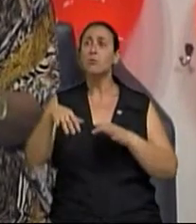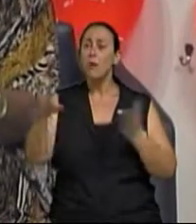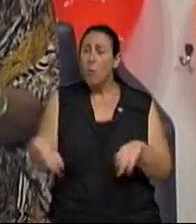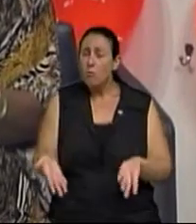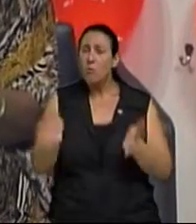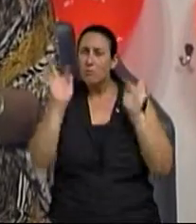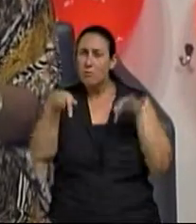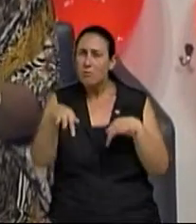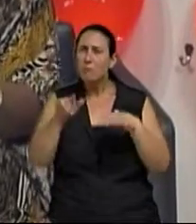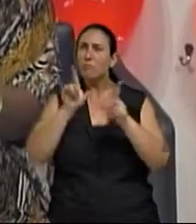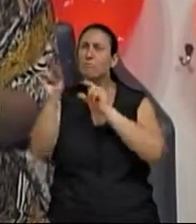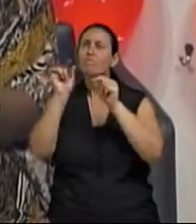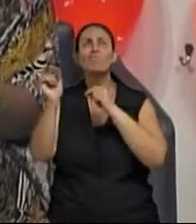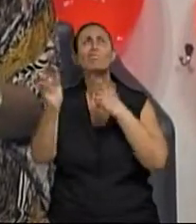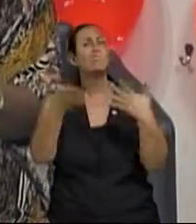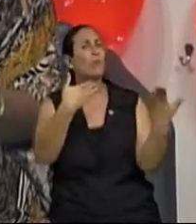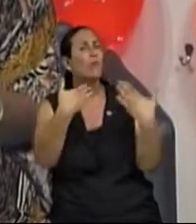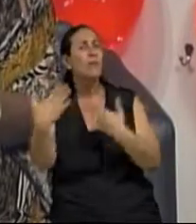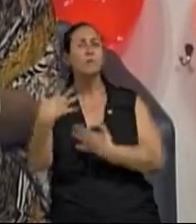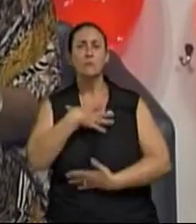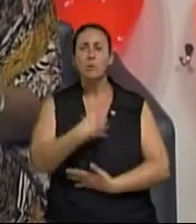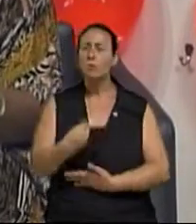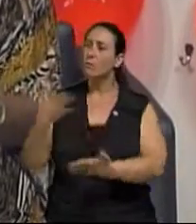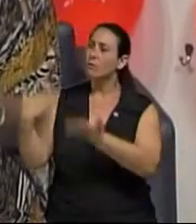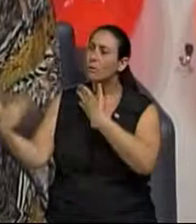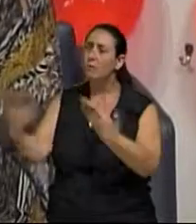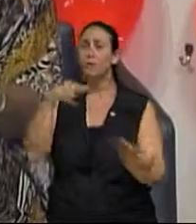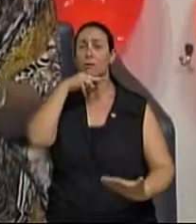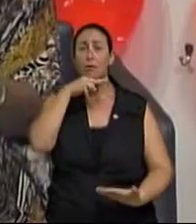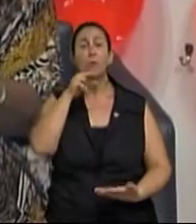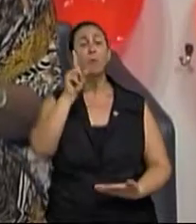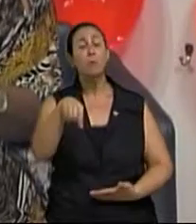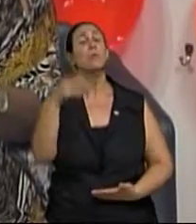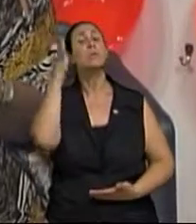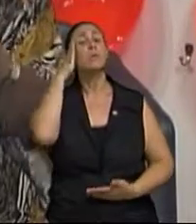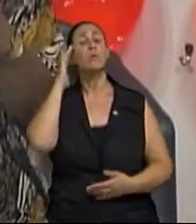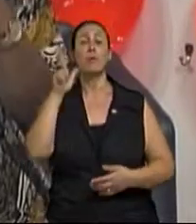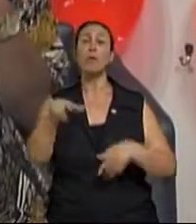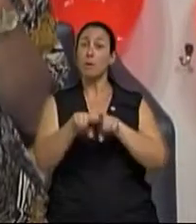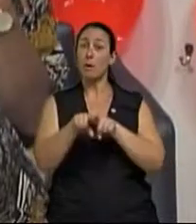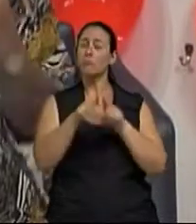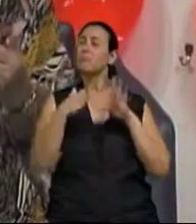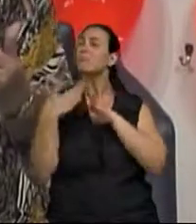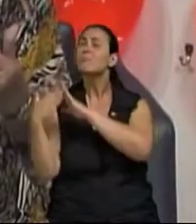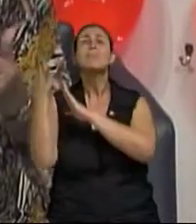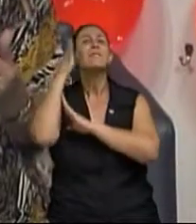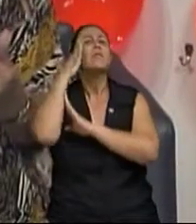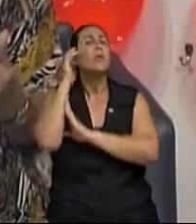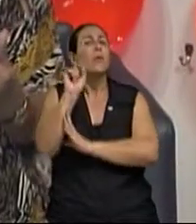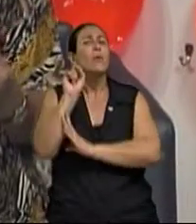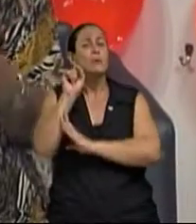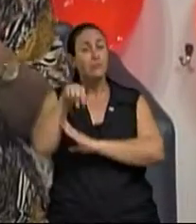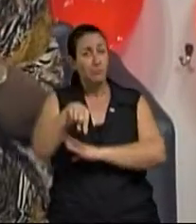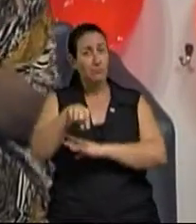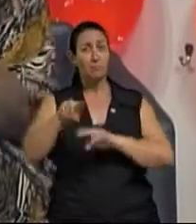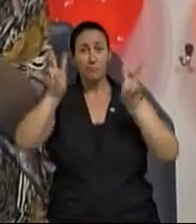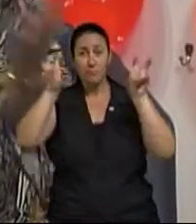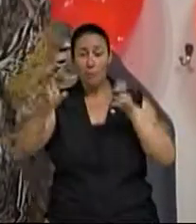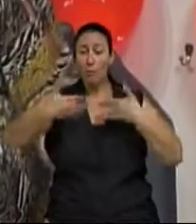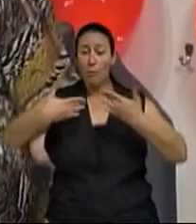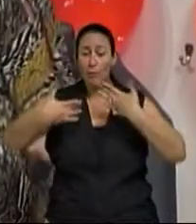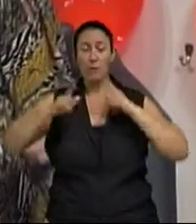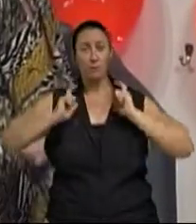outras pessoas. Converse, converse com os filhos, com os netos, com os amigos, com os vizinhos, porque nesta conversa que o